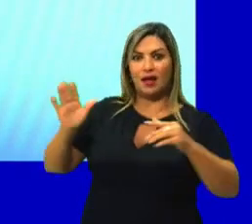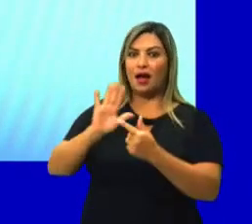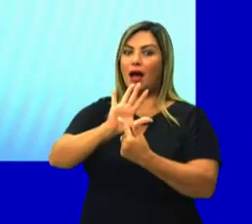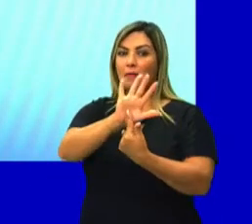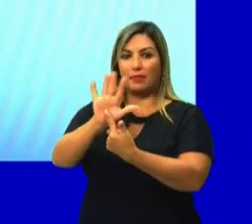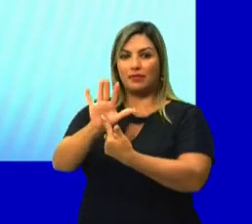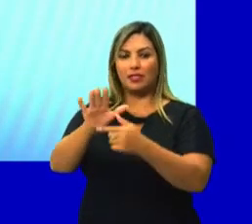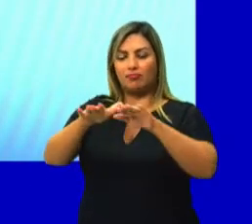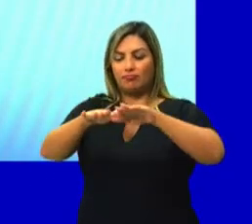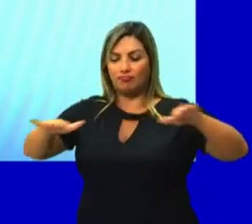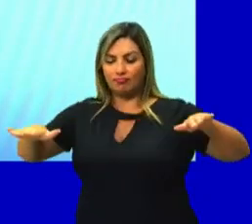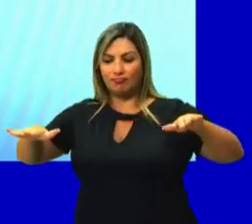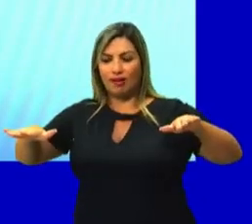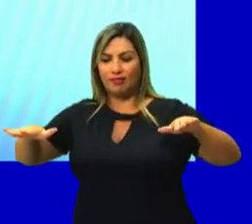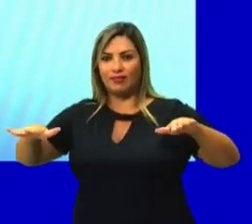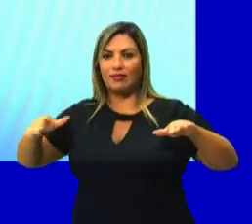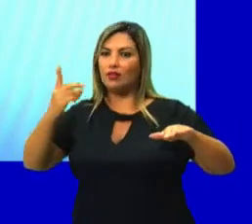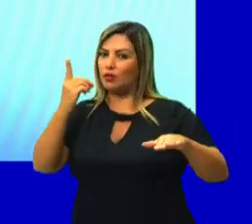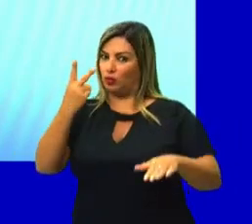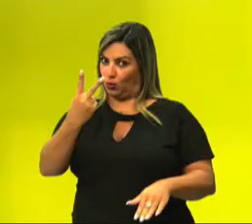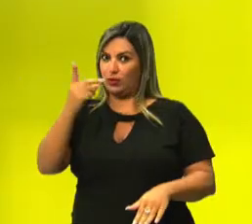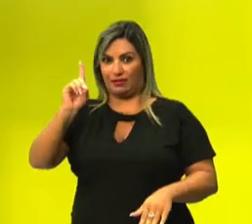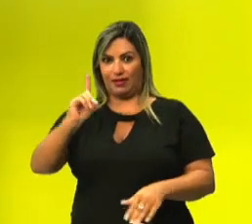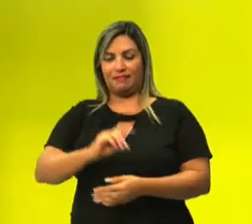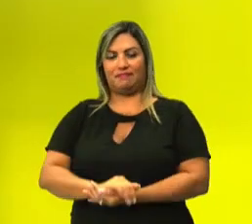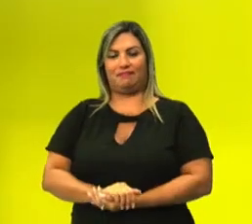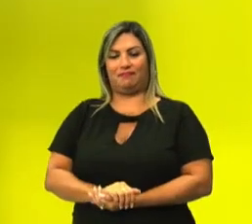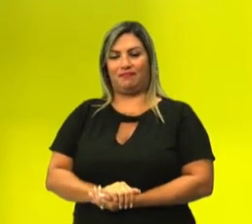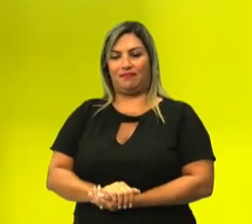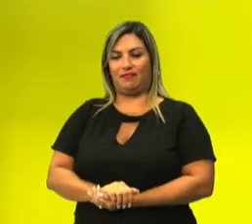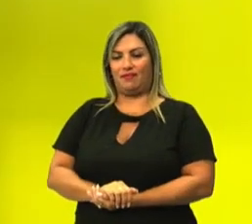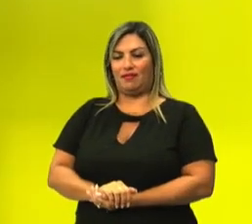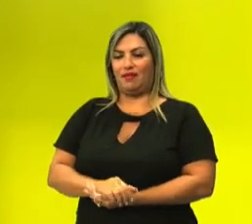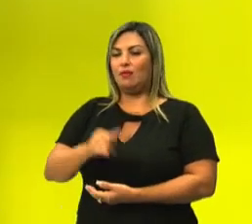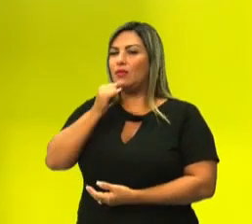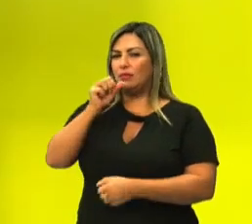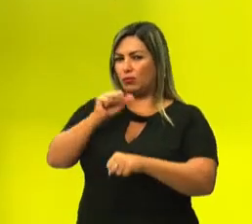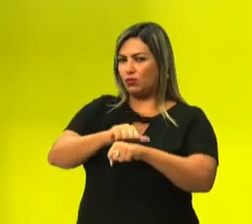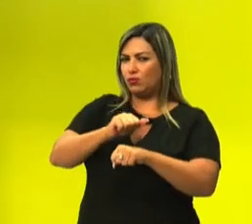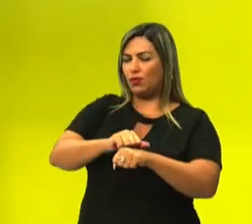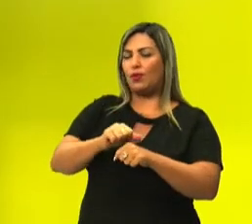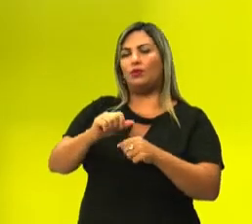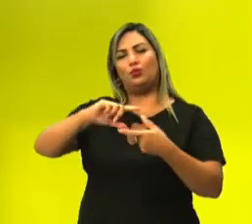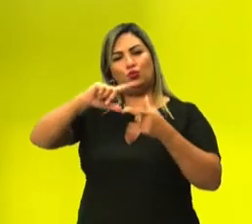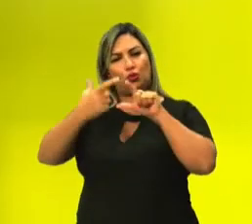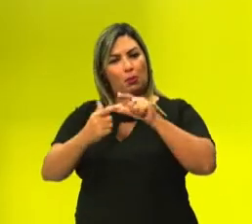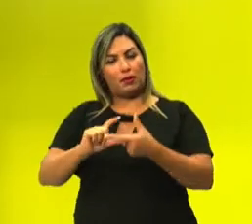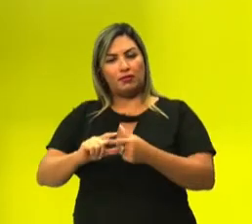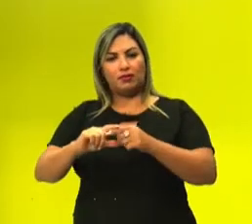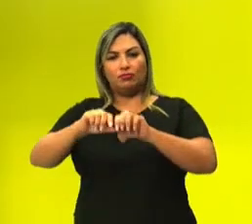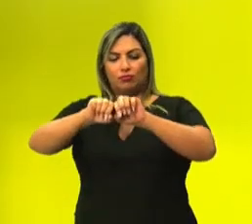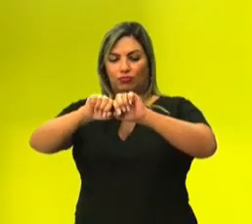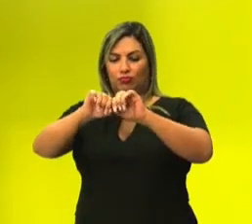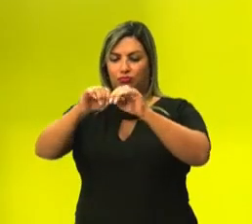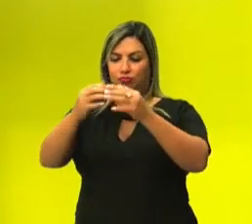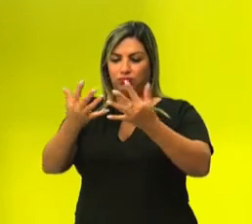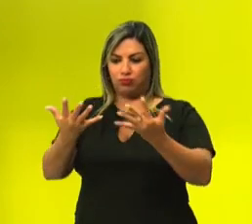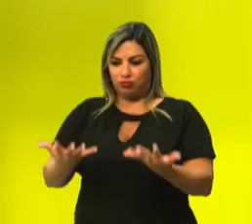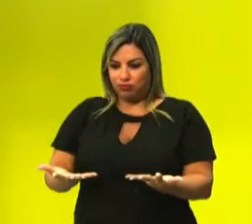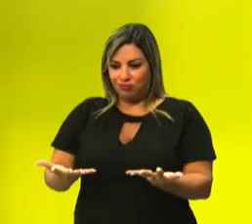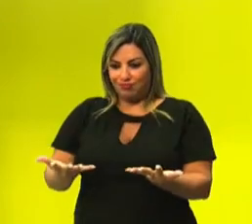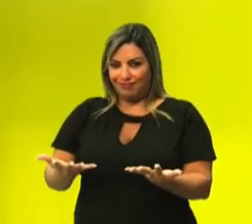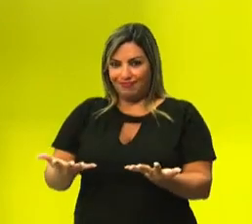apresentá-las em uma superfície plana de duas dimensões. Então, a gente vai pegar aquele sólido geométrico, desmontar ele todinho,